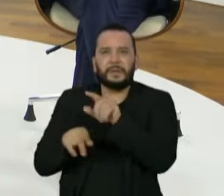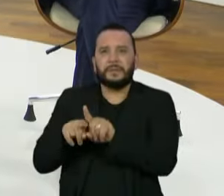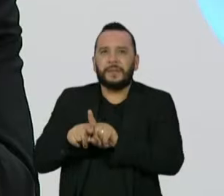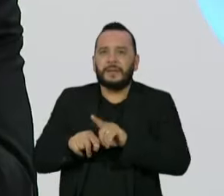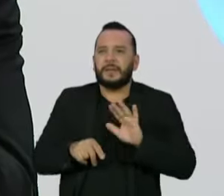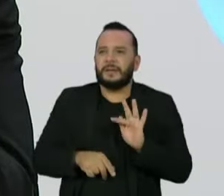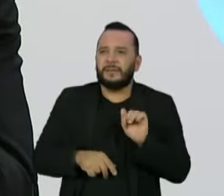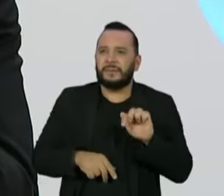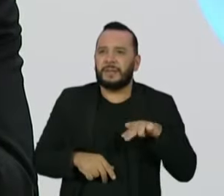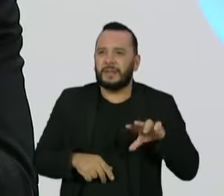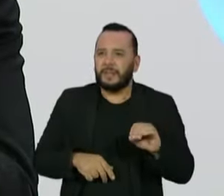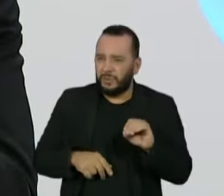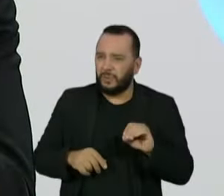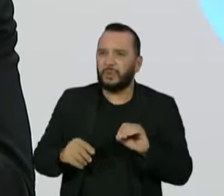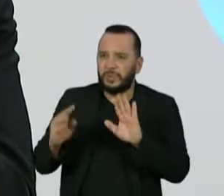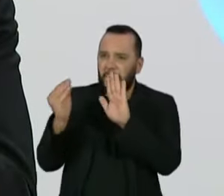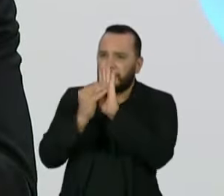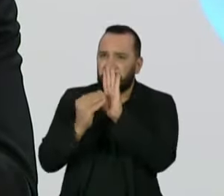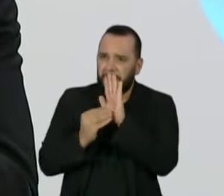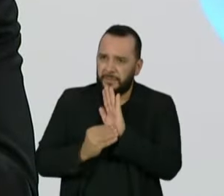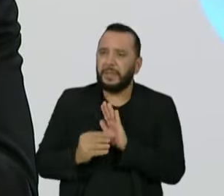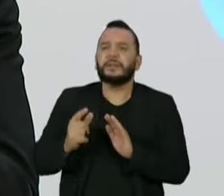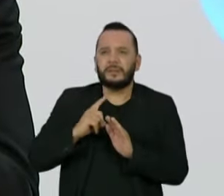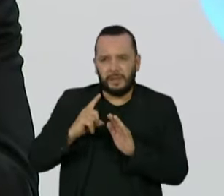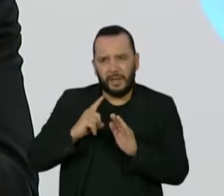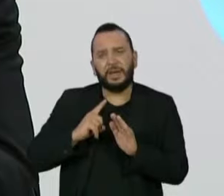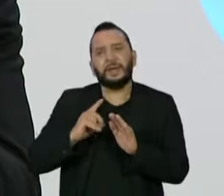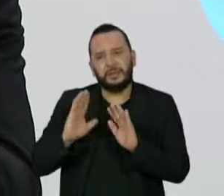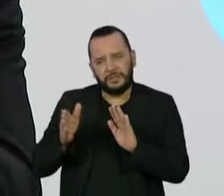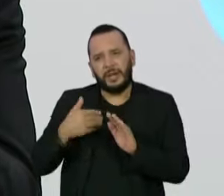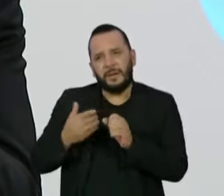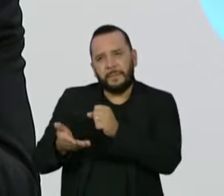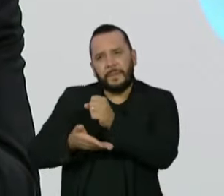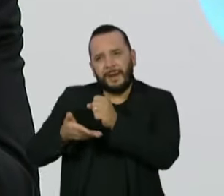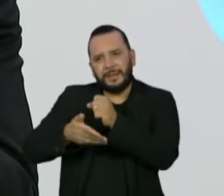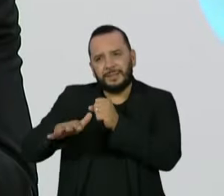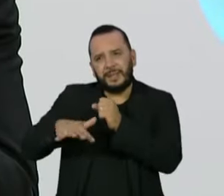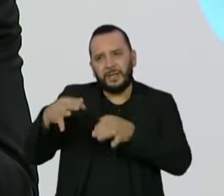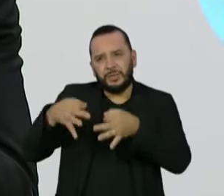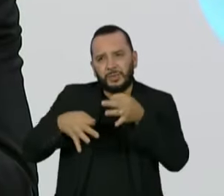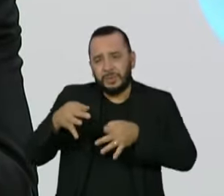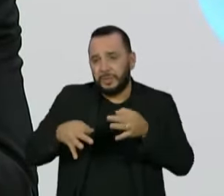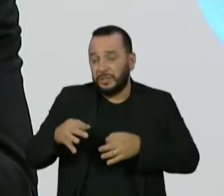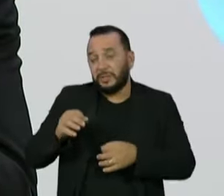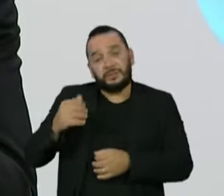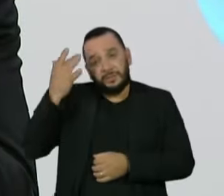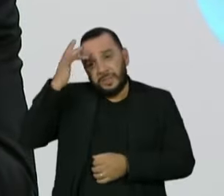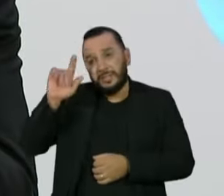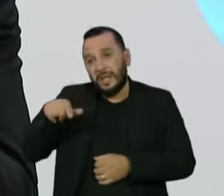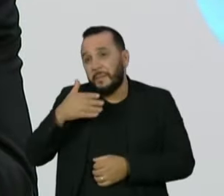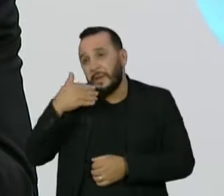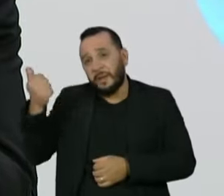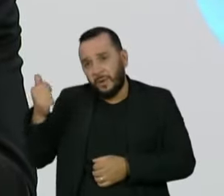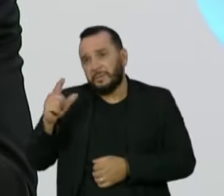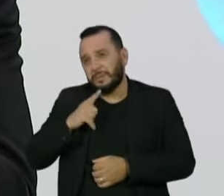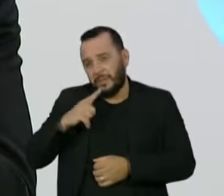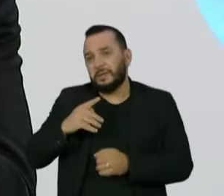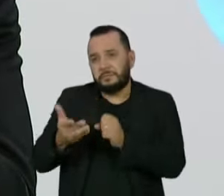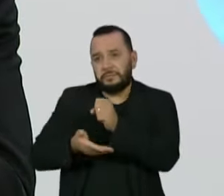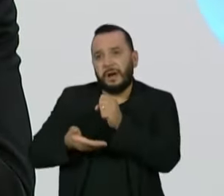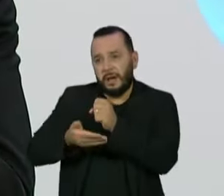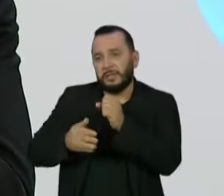colocar, tudo aquilo que ele botou no papel tem alguma base jurídica. Talvez não seja a melhor ou a majoritária em alguns pontos, mas tem base.